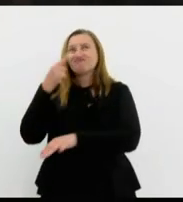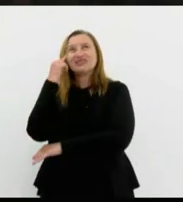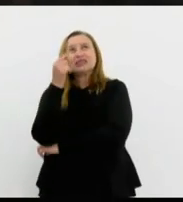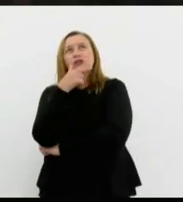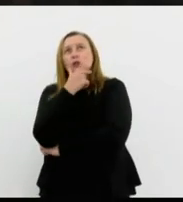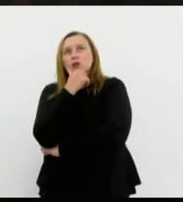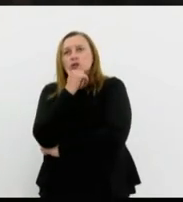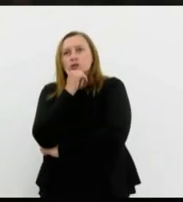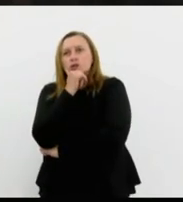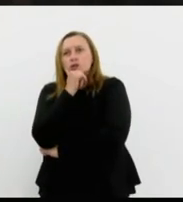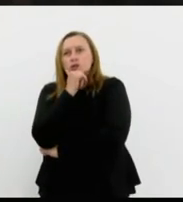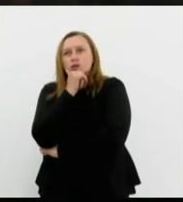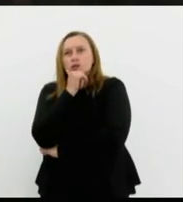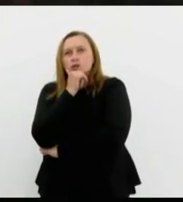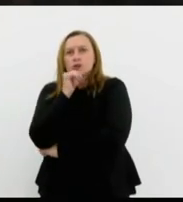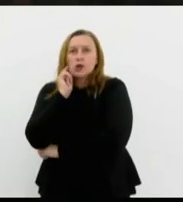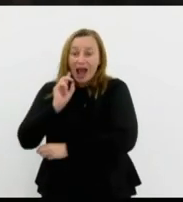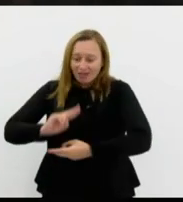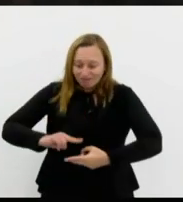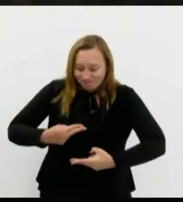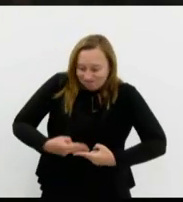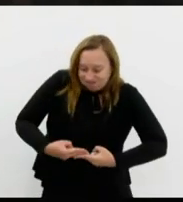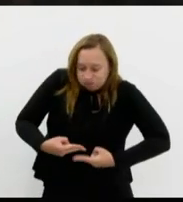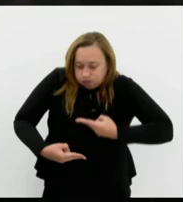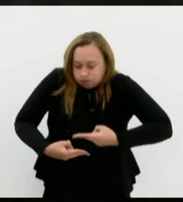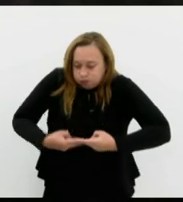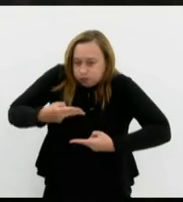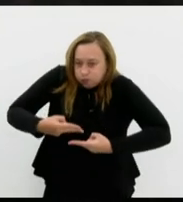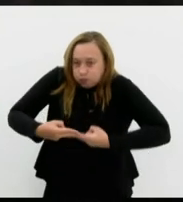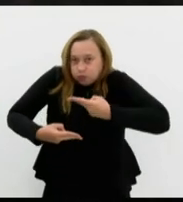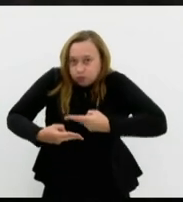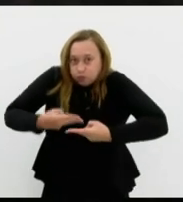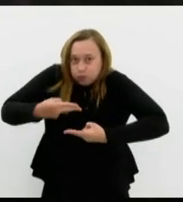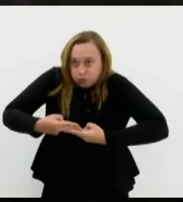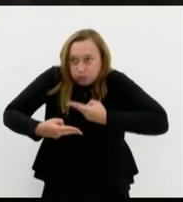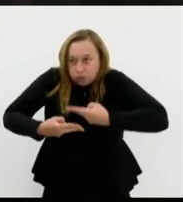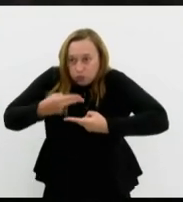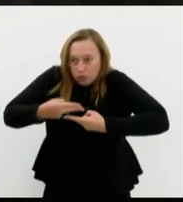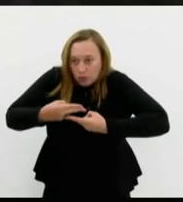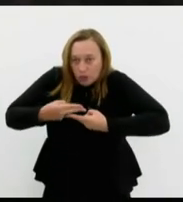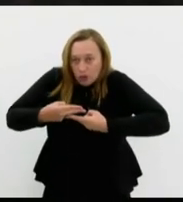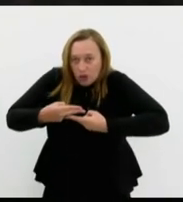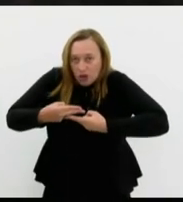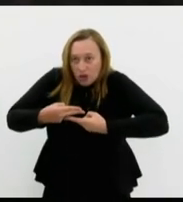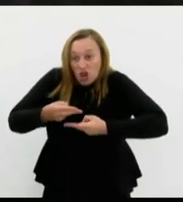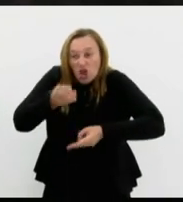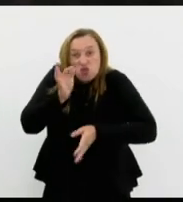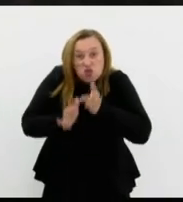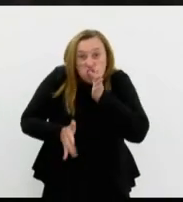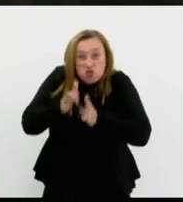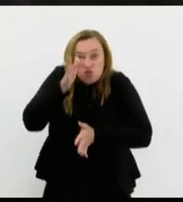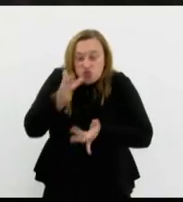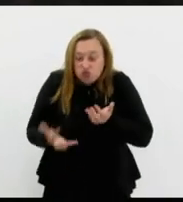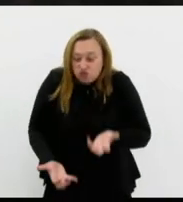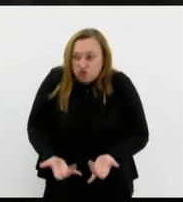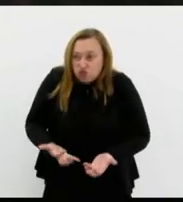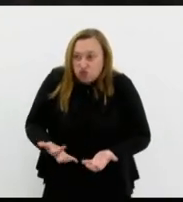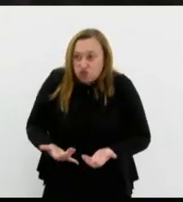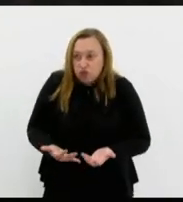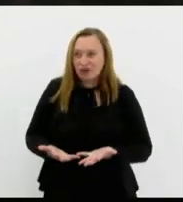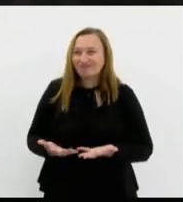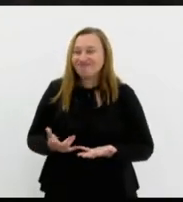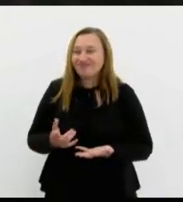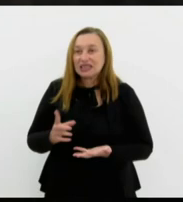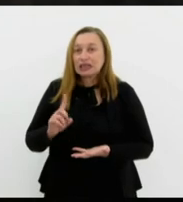a gente empilha os corpos e coloca e bota fogo fizeram isso durante algum tempo mas também não deu